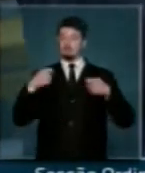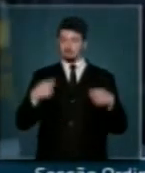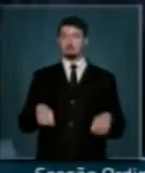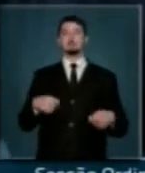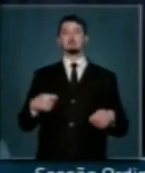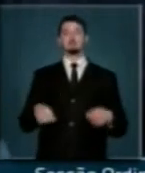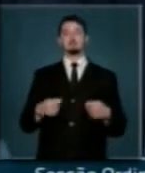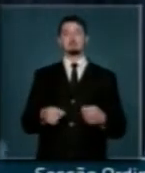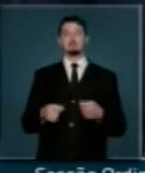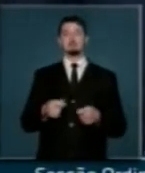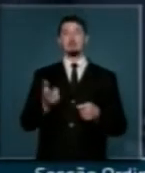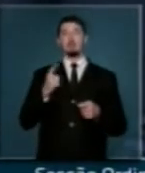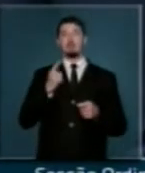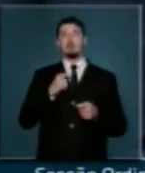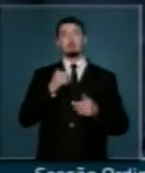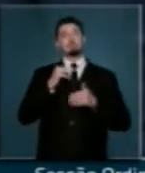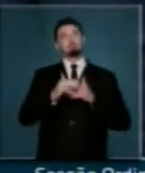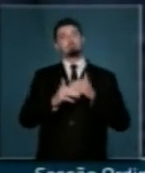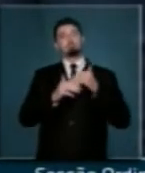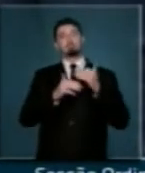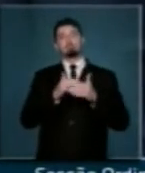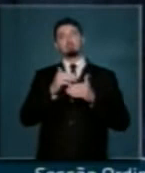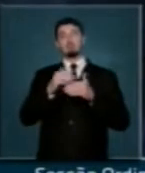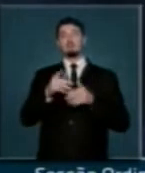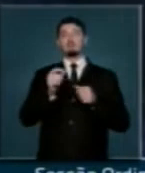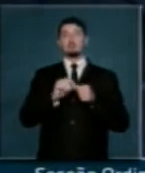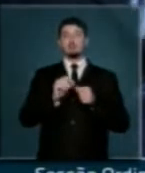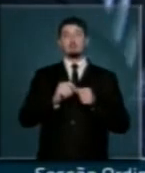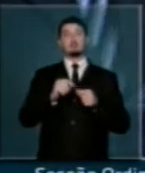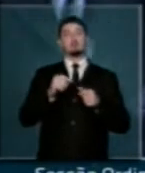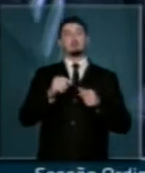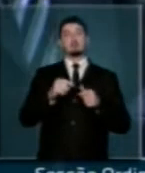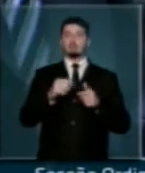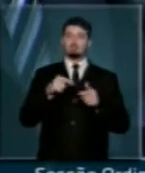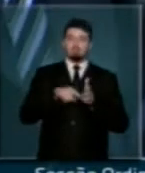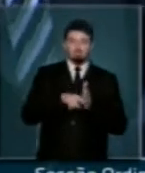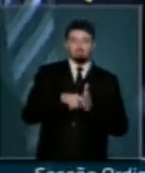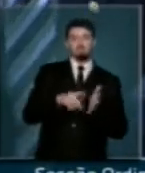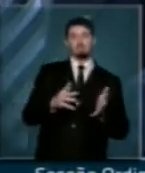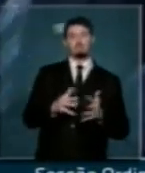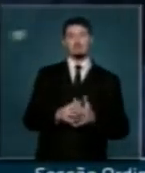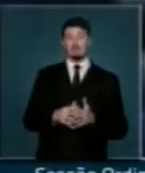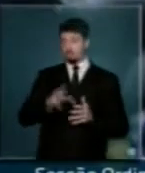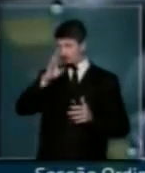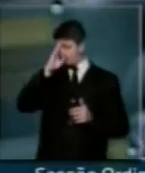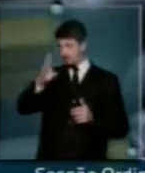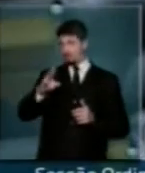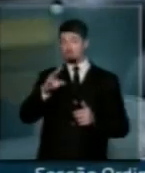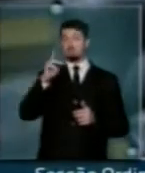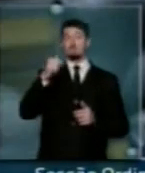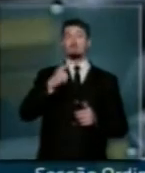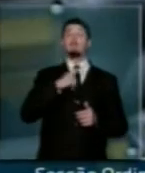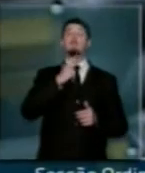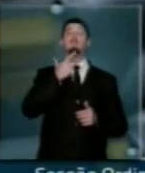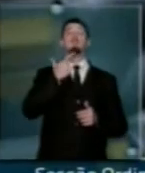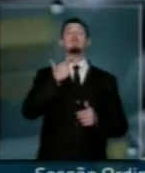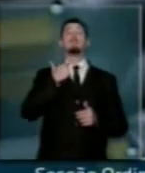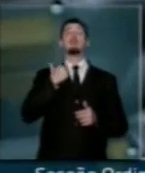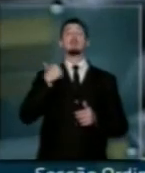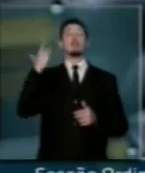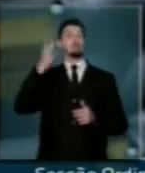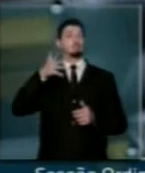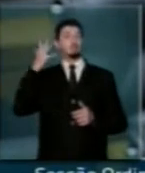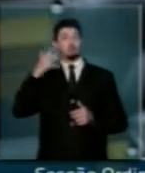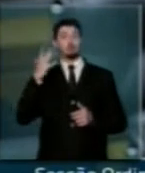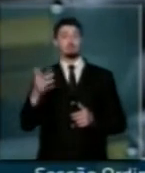maturado, precisa ser exaurido, e, acima de tudo, precisa de vontade política